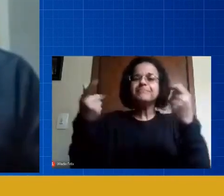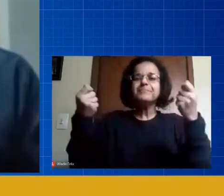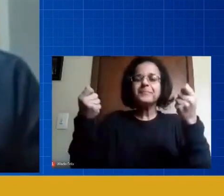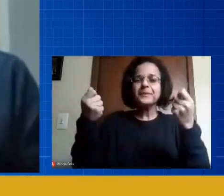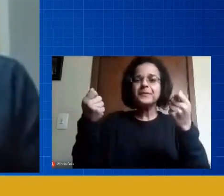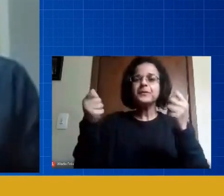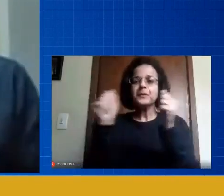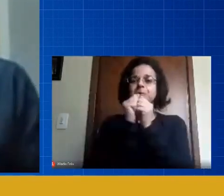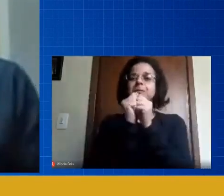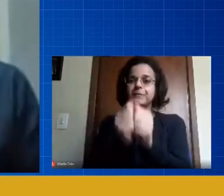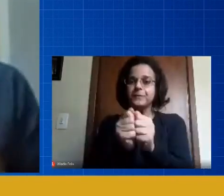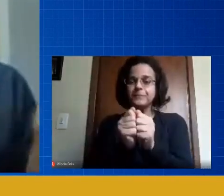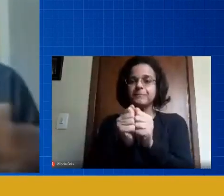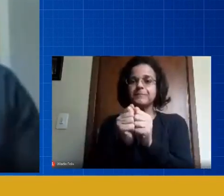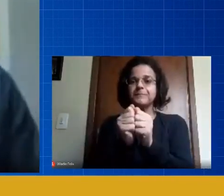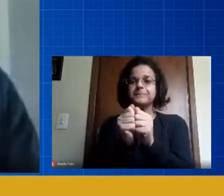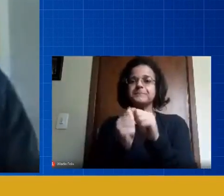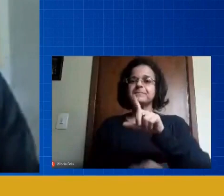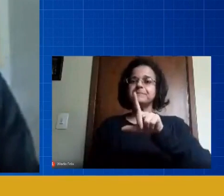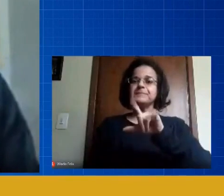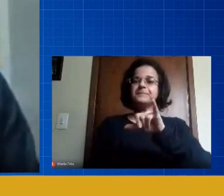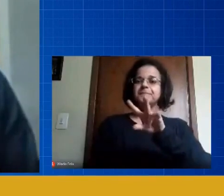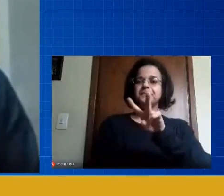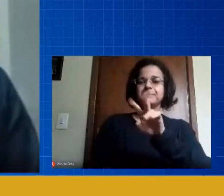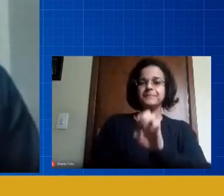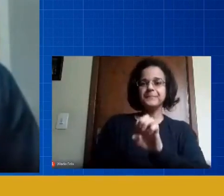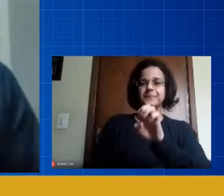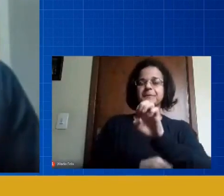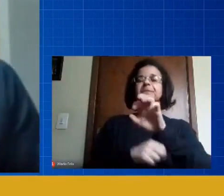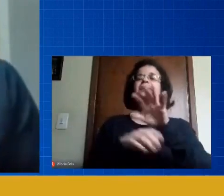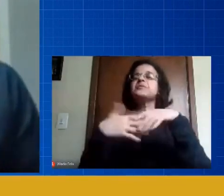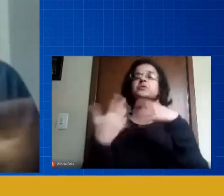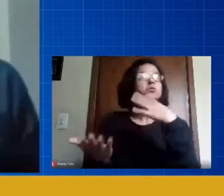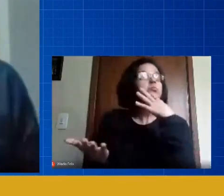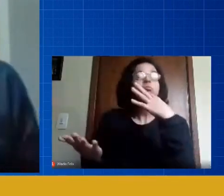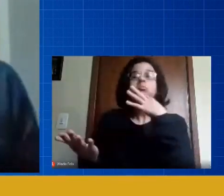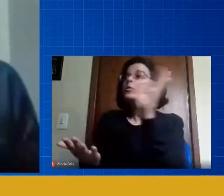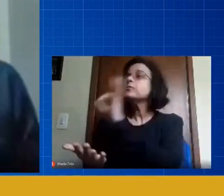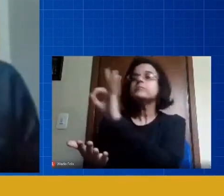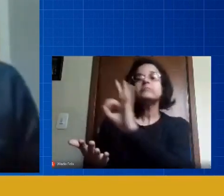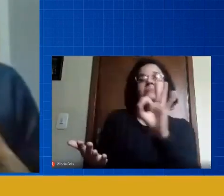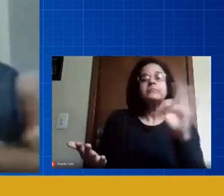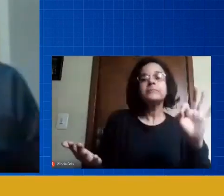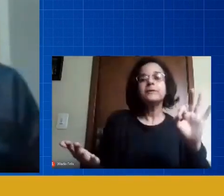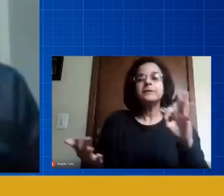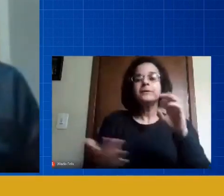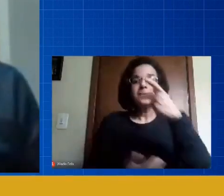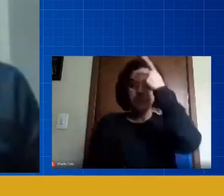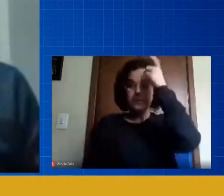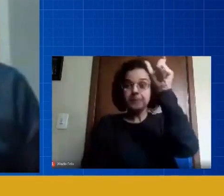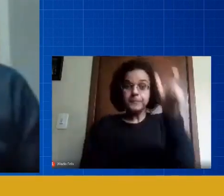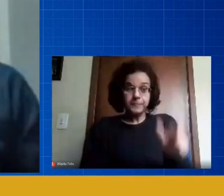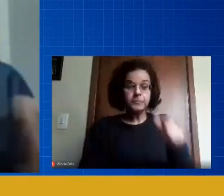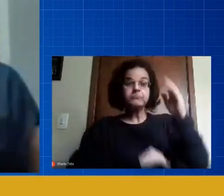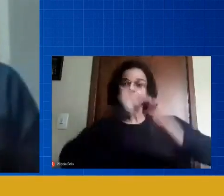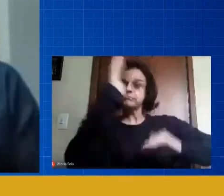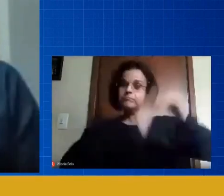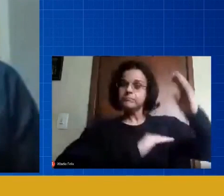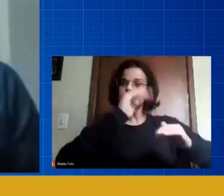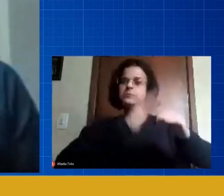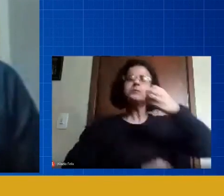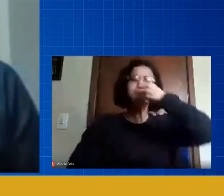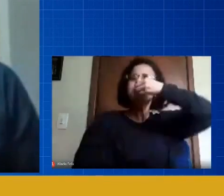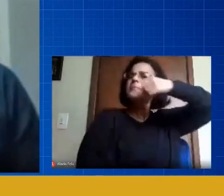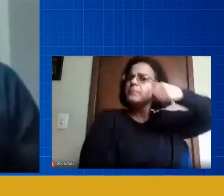para as nossas lives, que muita gente não conhecia, entendeu, profissionais assim, que são fantásticos, que a gente sabe da